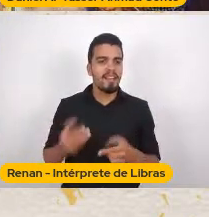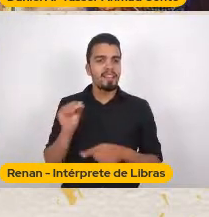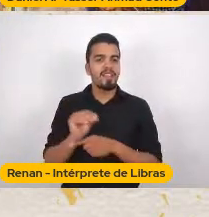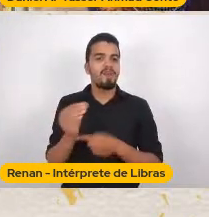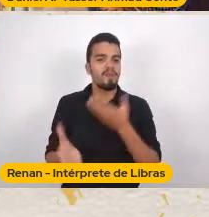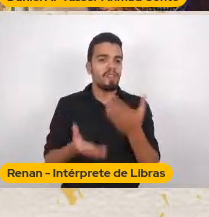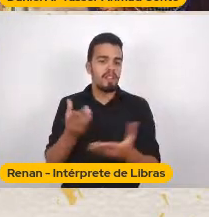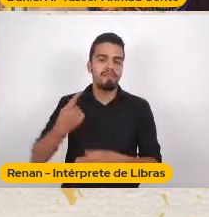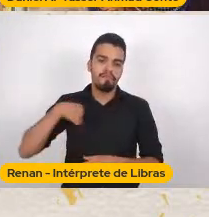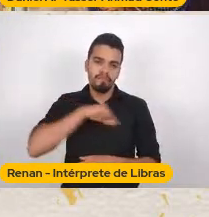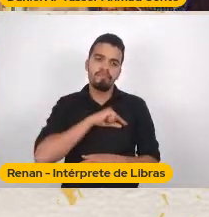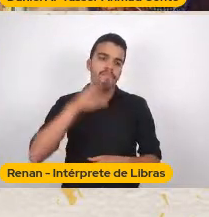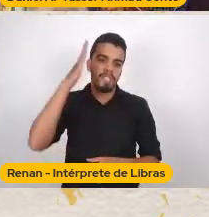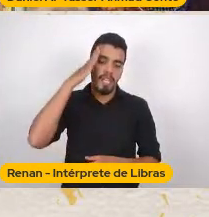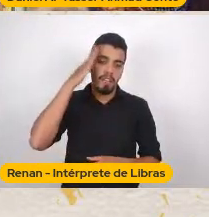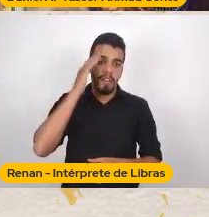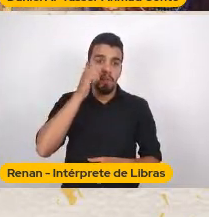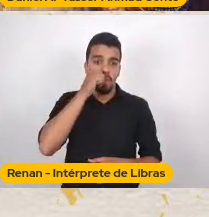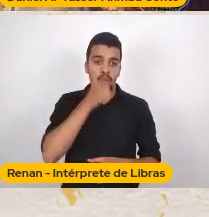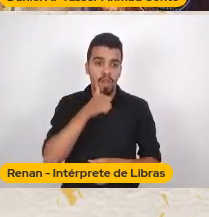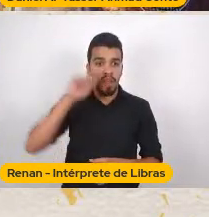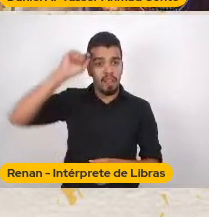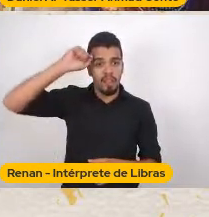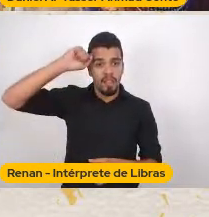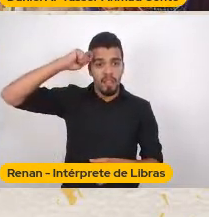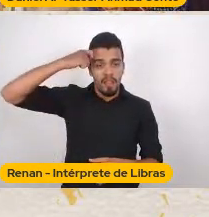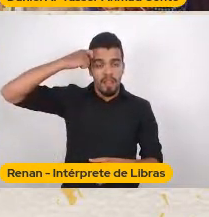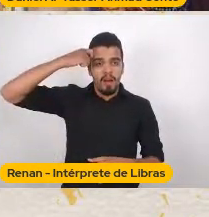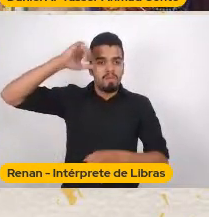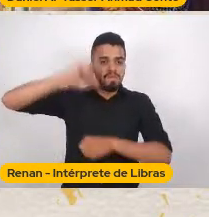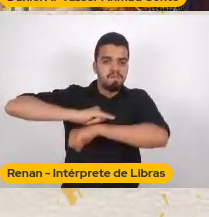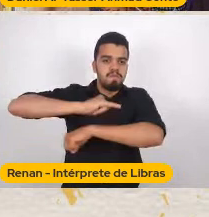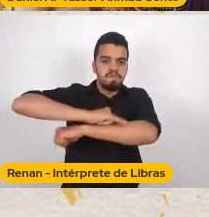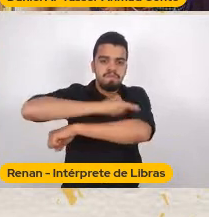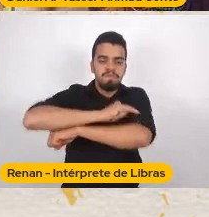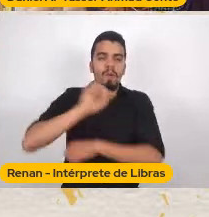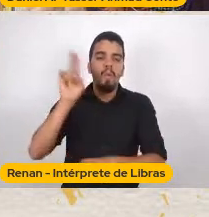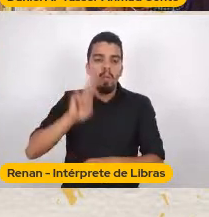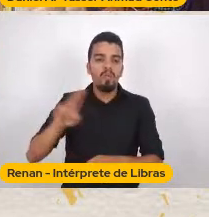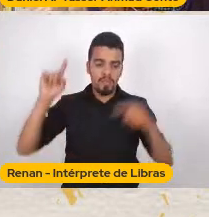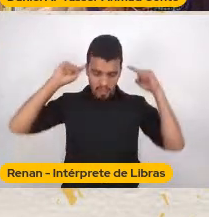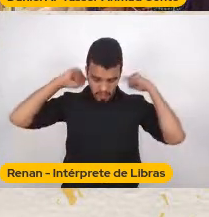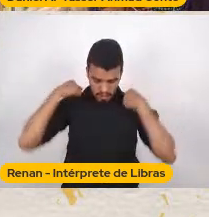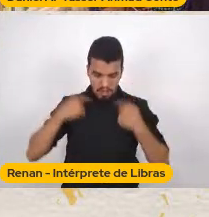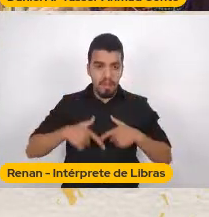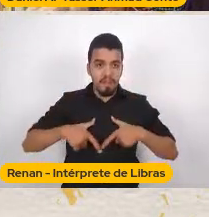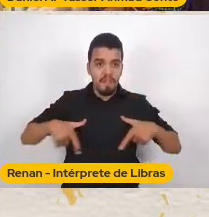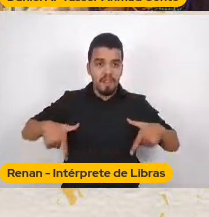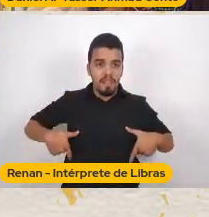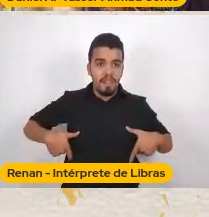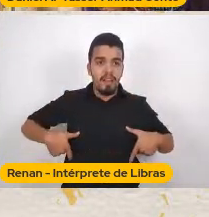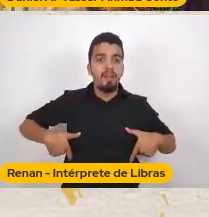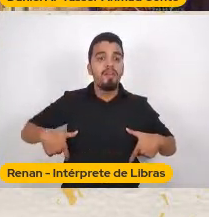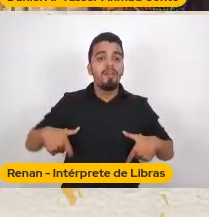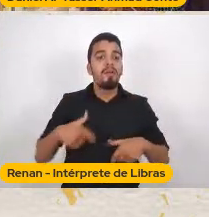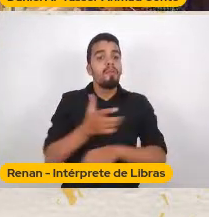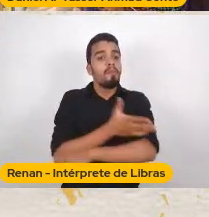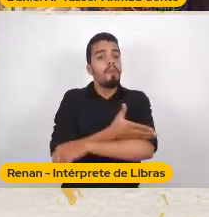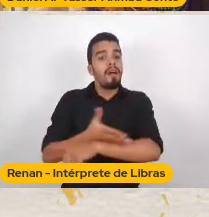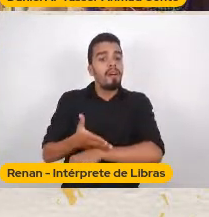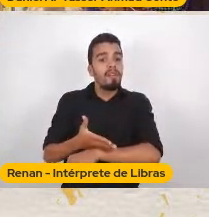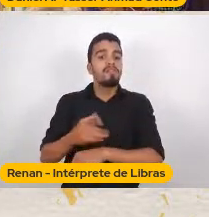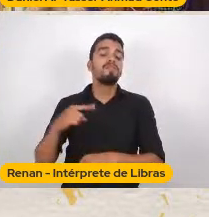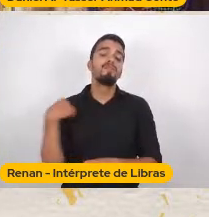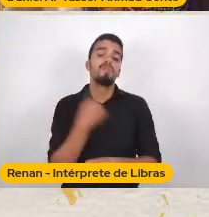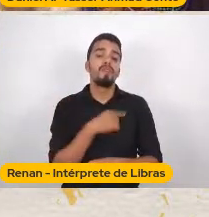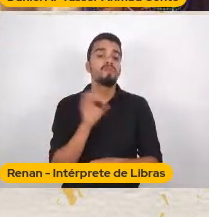Isso a gente sabe Que usa um avental branco Porque a gente só conhece Ela da cintura para baixo Com sua saia Suas